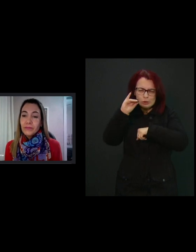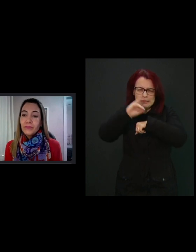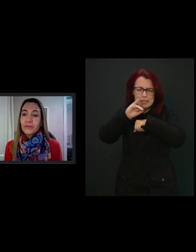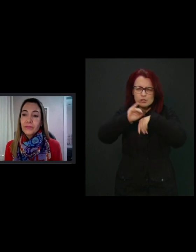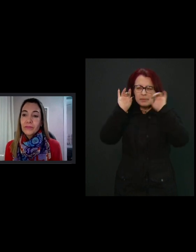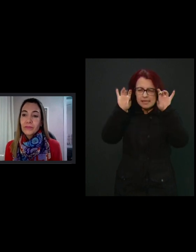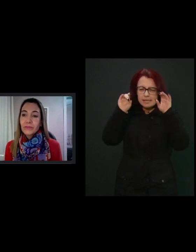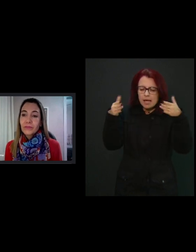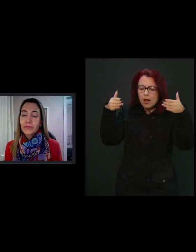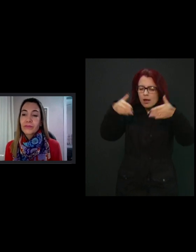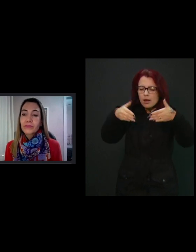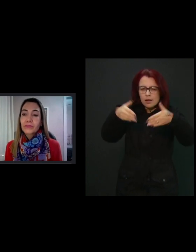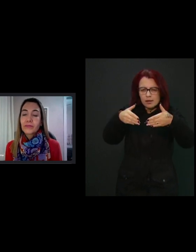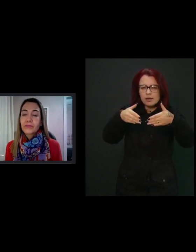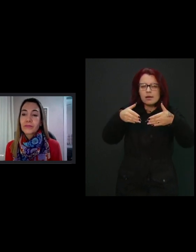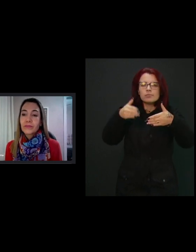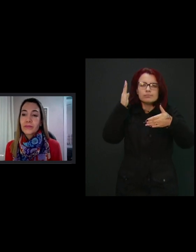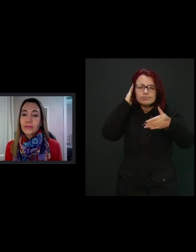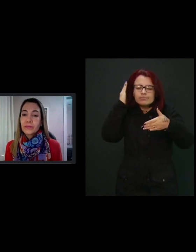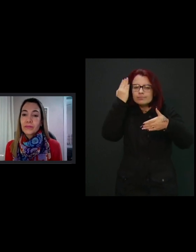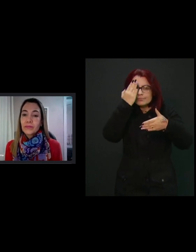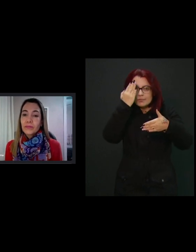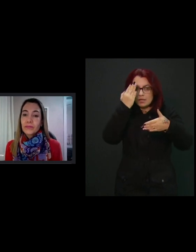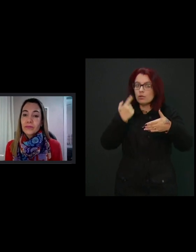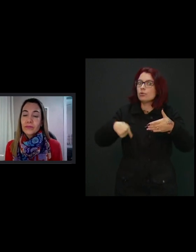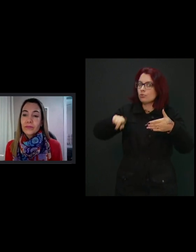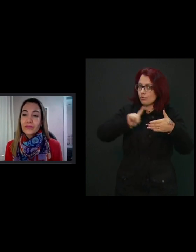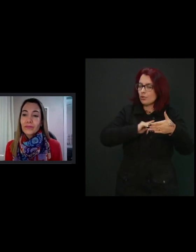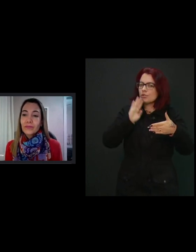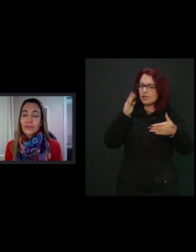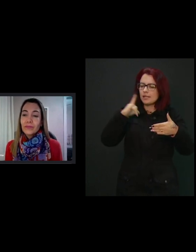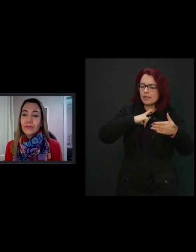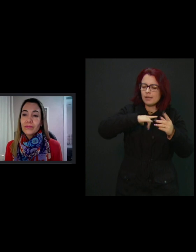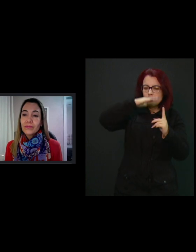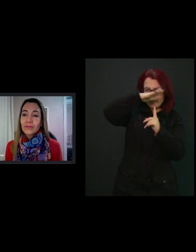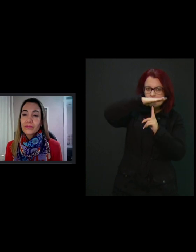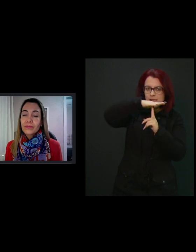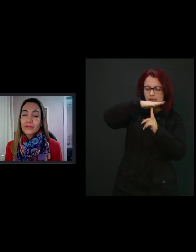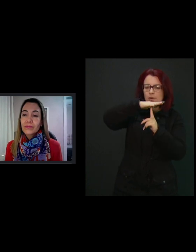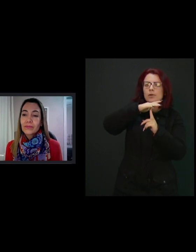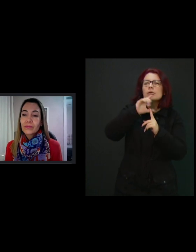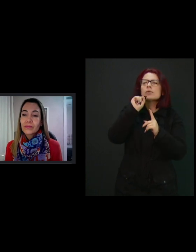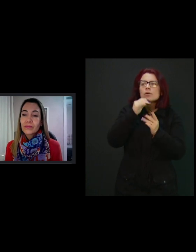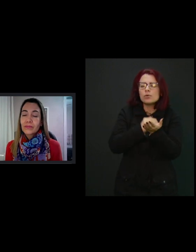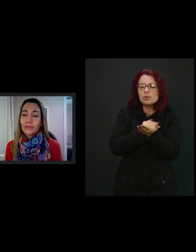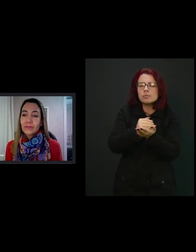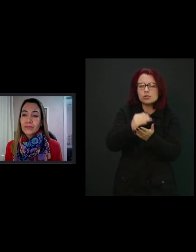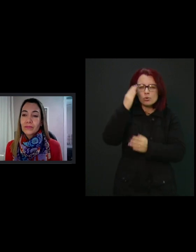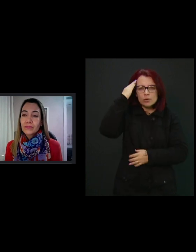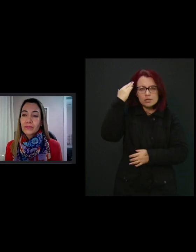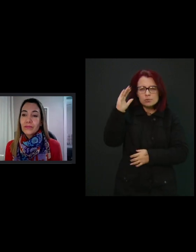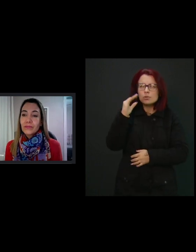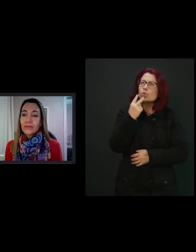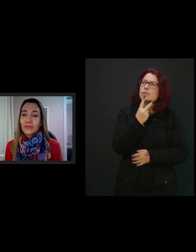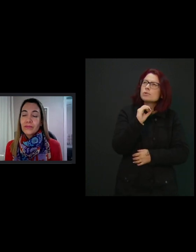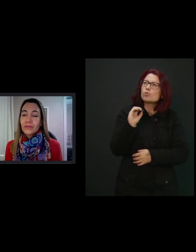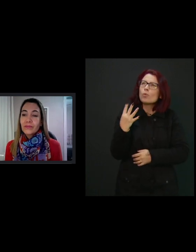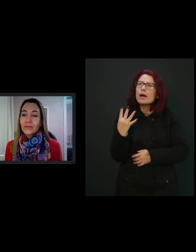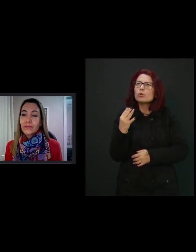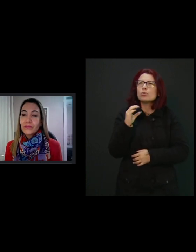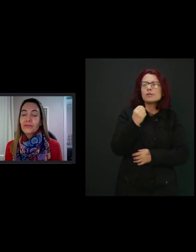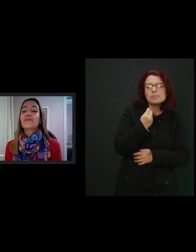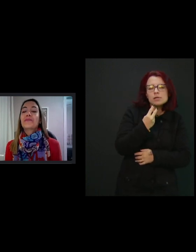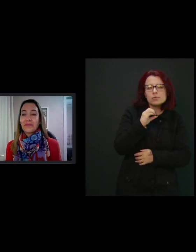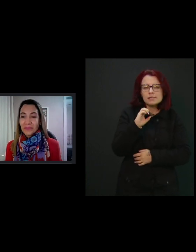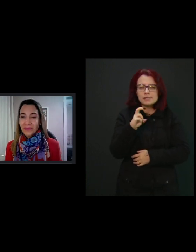você, nós tivemos primeiro aqui em Curitiba, daí eu acredito que foi 2004, 2005,